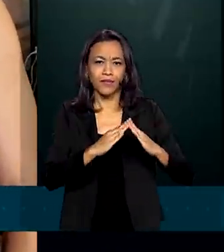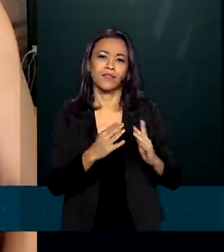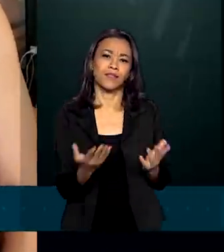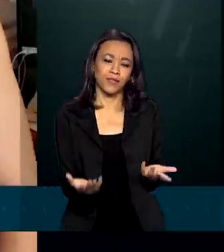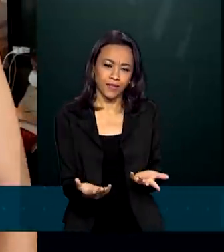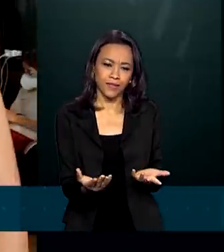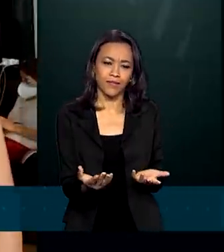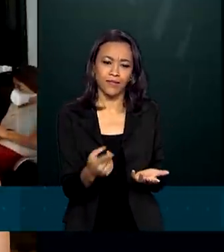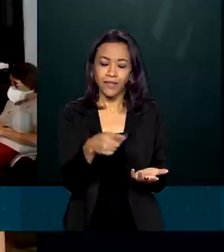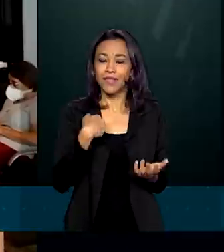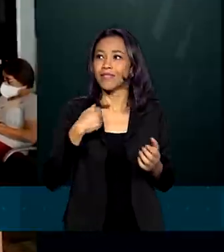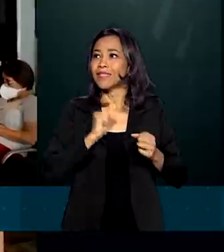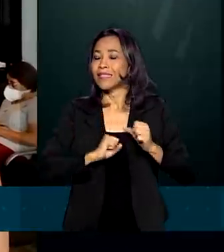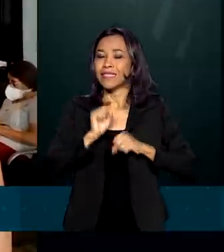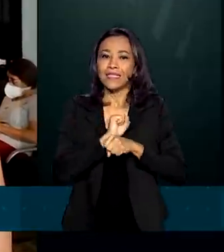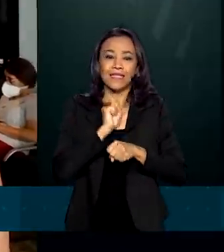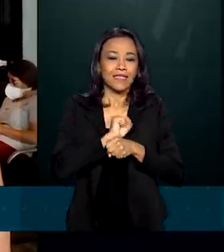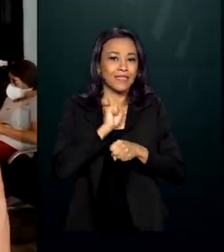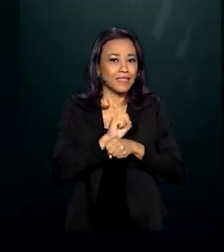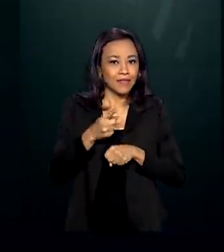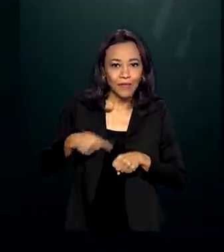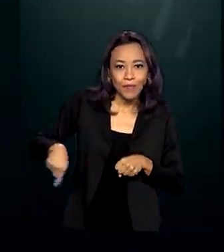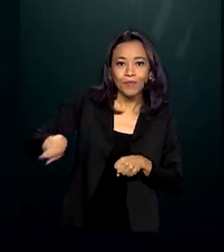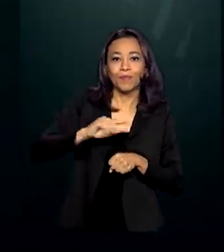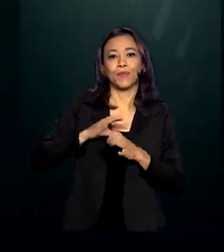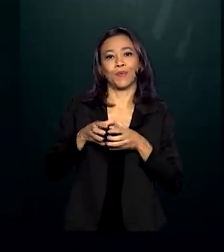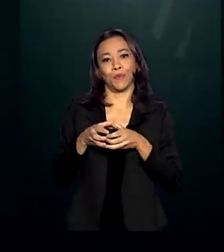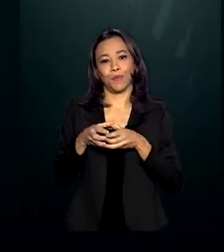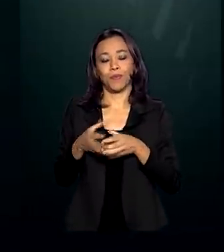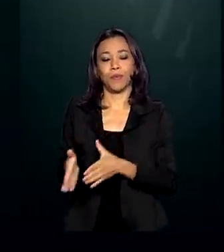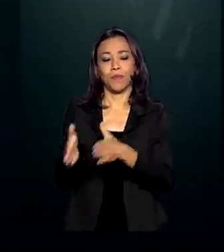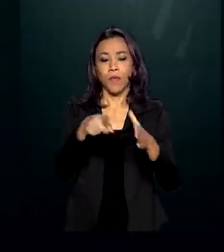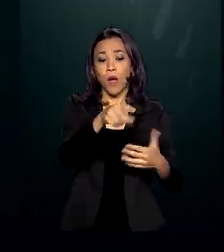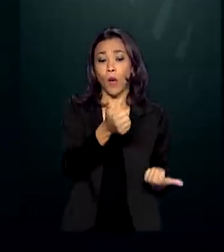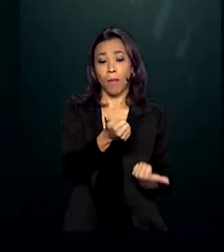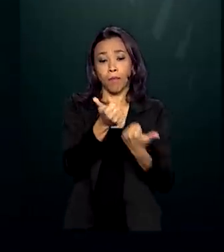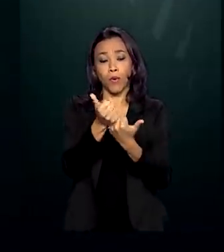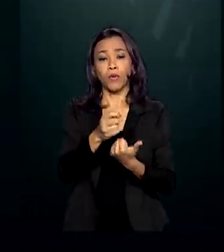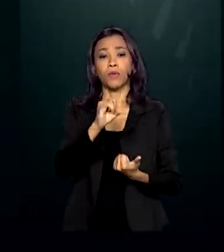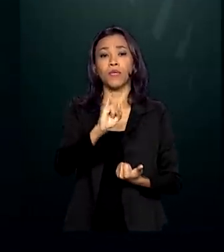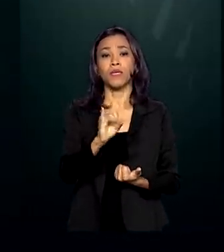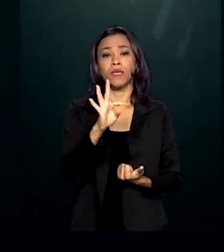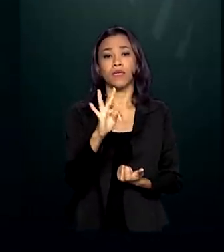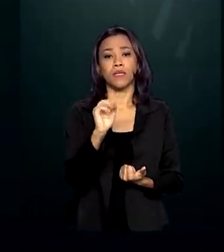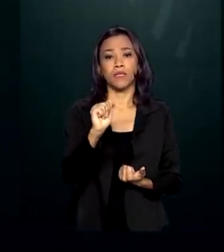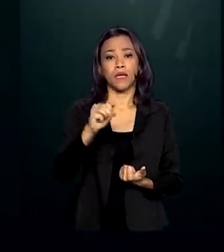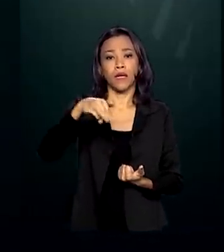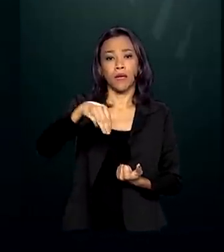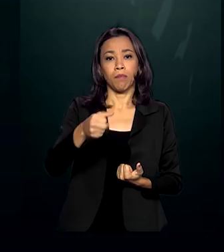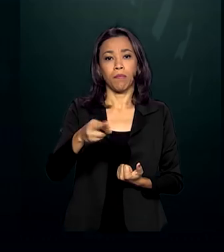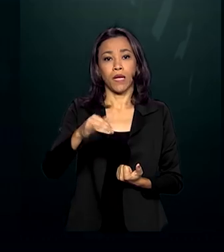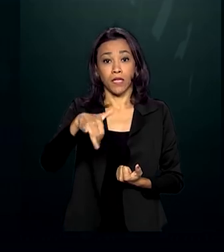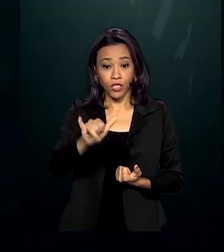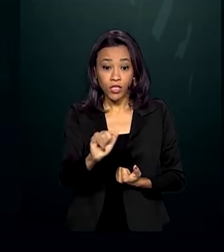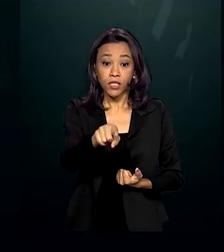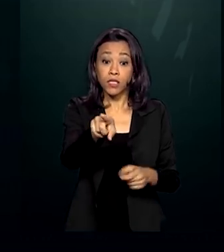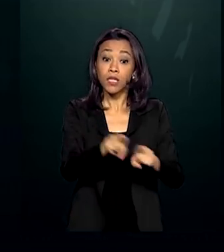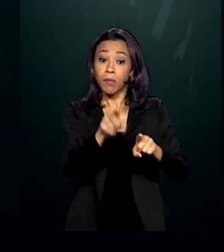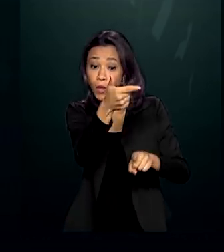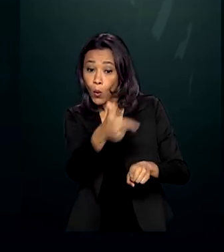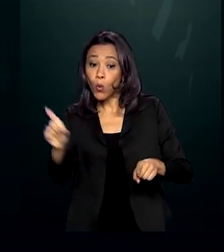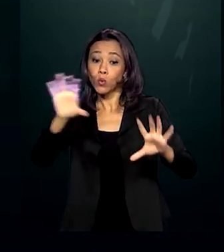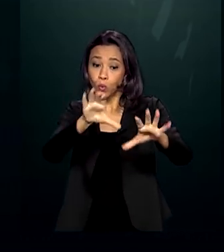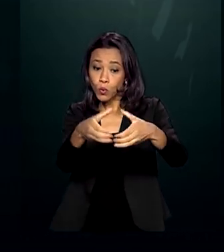no tal momento esperado por todos nós. Com o apoio do Itamaraty, 150 brasileiros que estavam em Madri, na